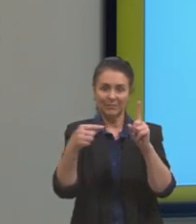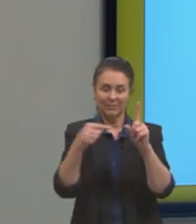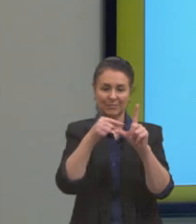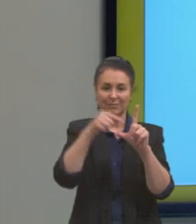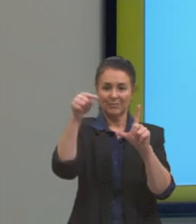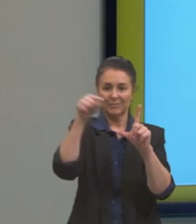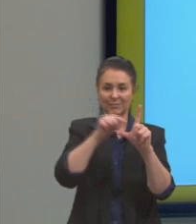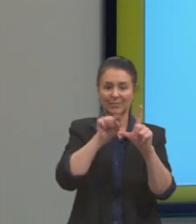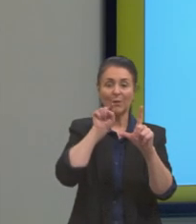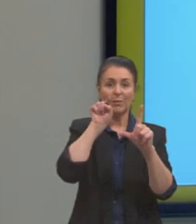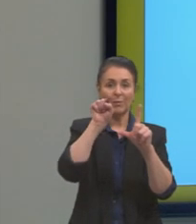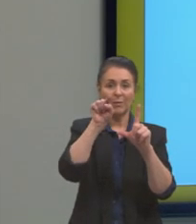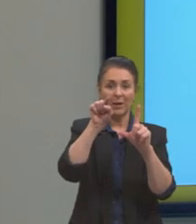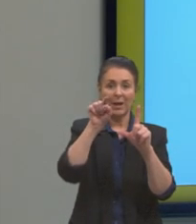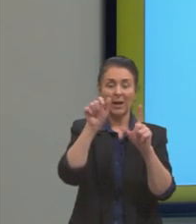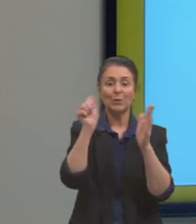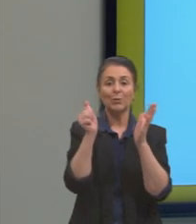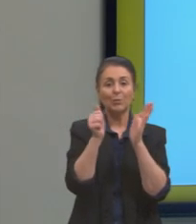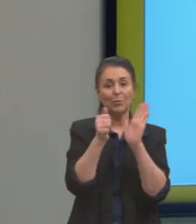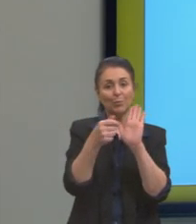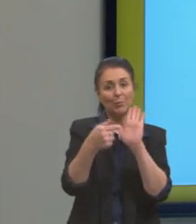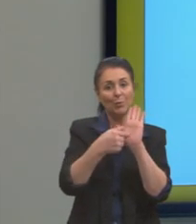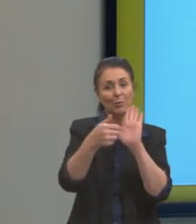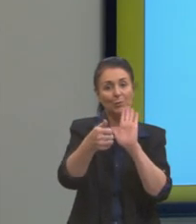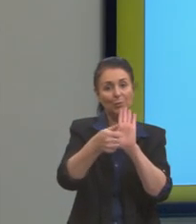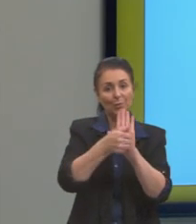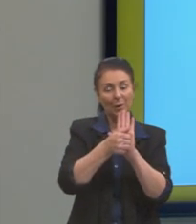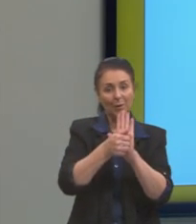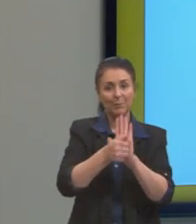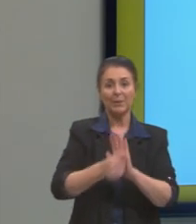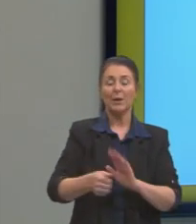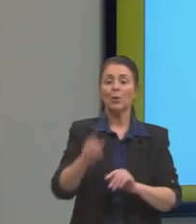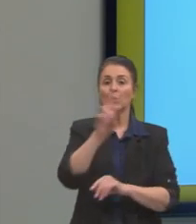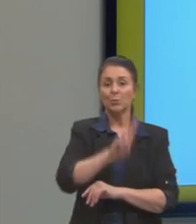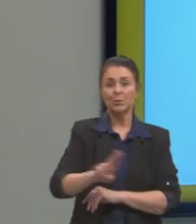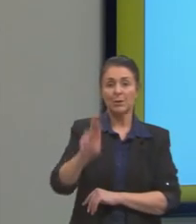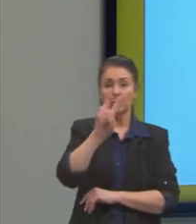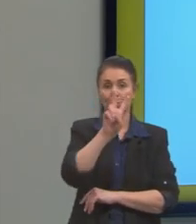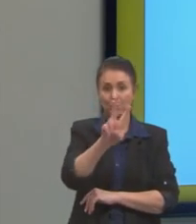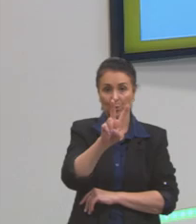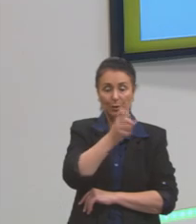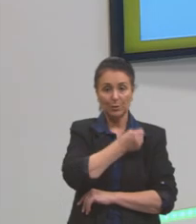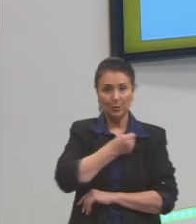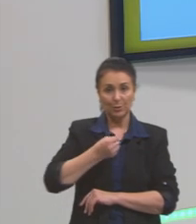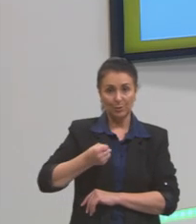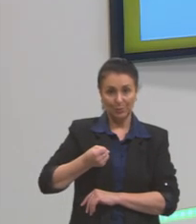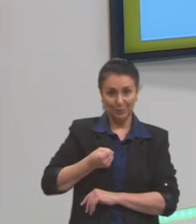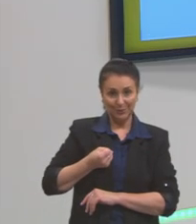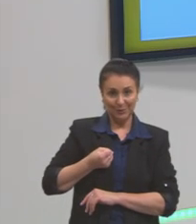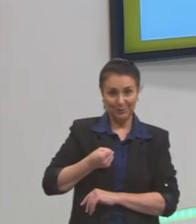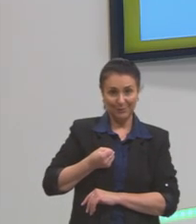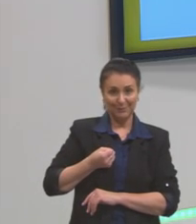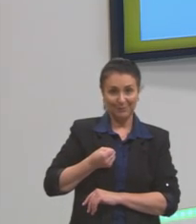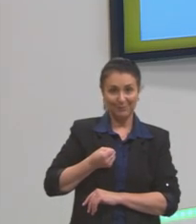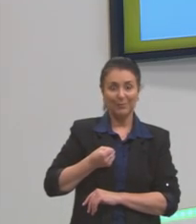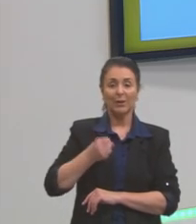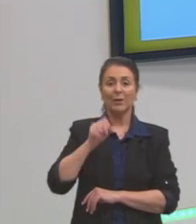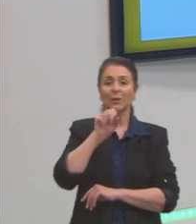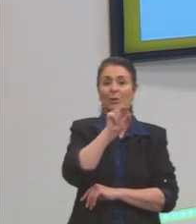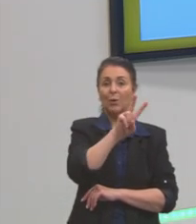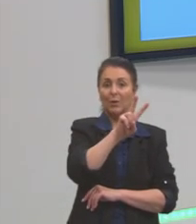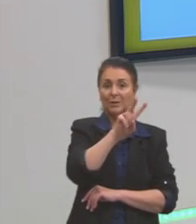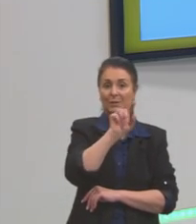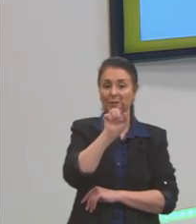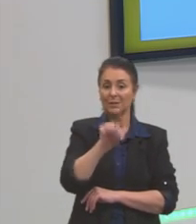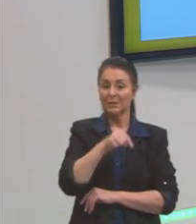a localização do ponto A dado pelo par ordenado, ou seja, existe uma ordem e é um par de números reais, 2 e menos